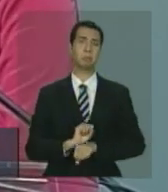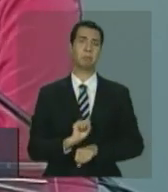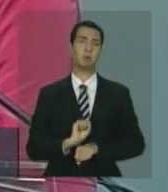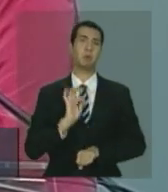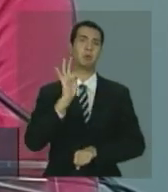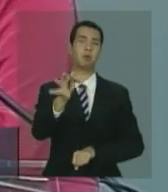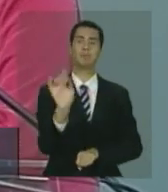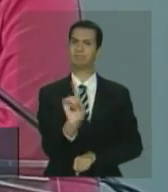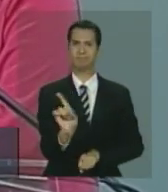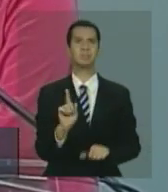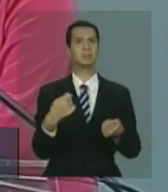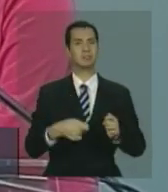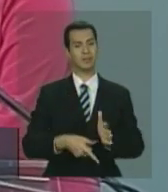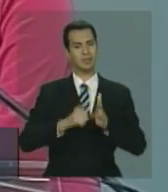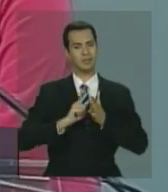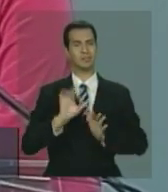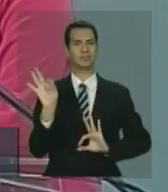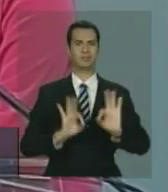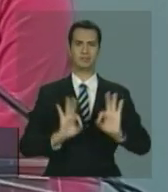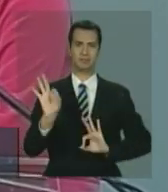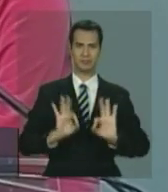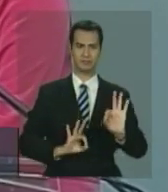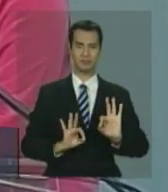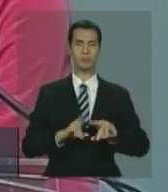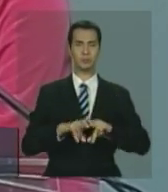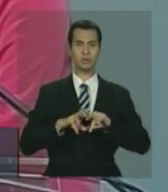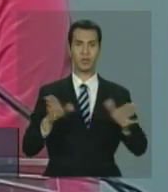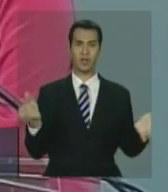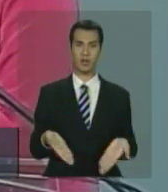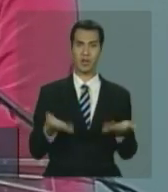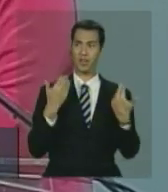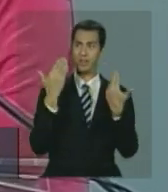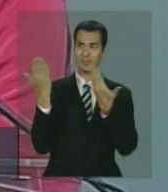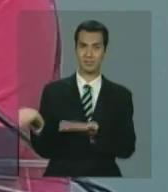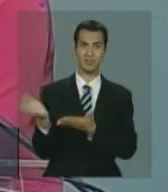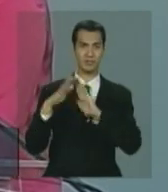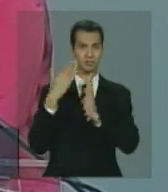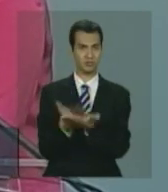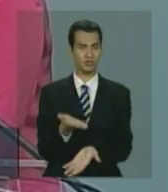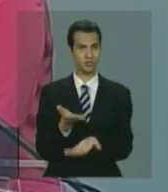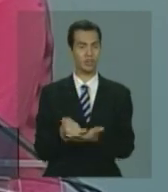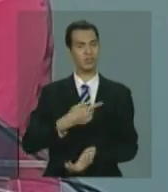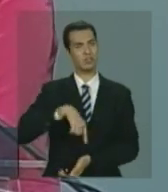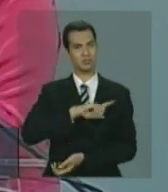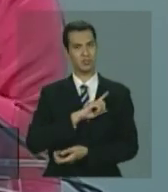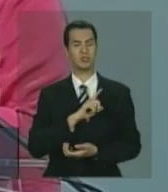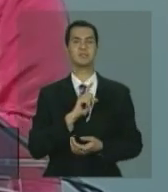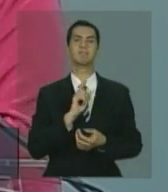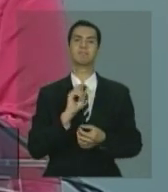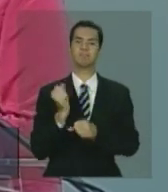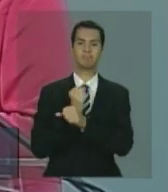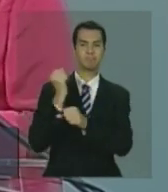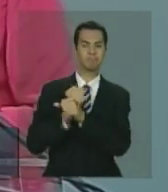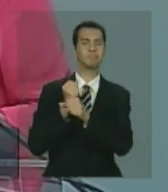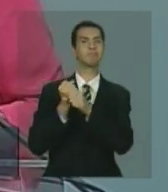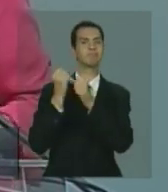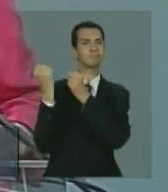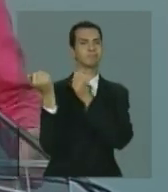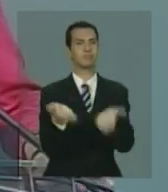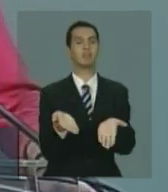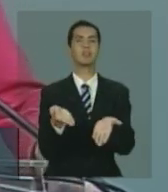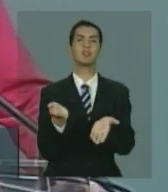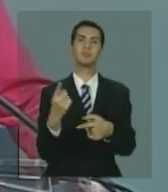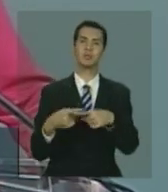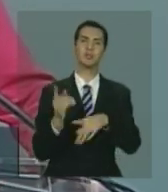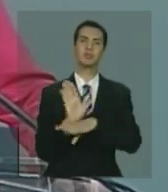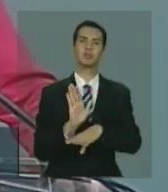Isso é o futuro construído aqui e agora. E eu queria dizer para vocês que é muito importante, eu estava